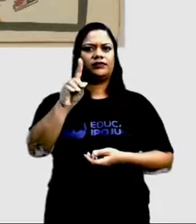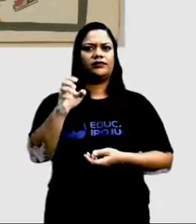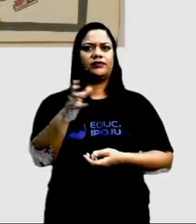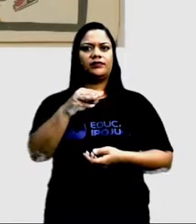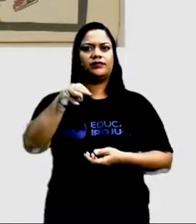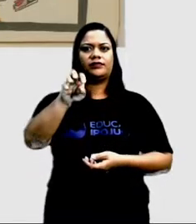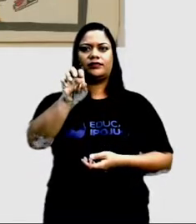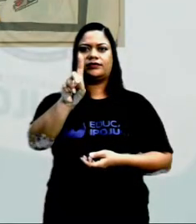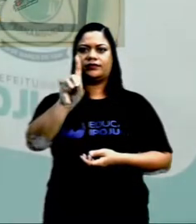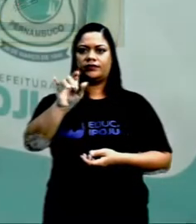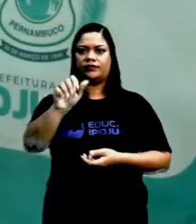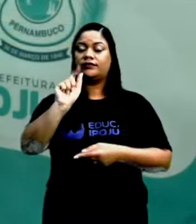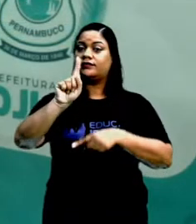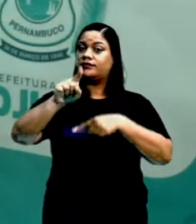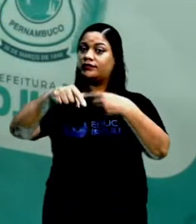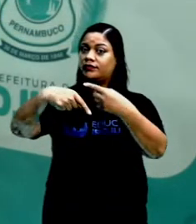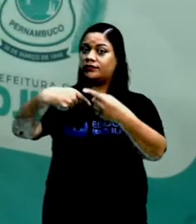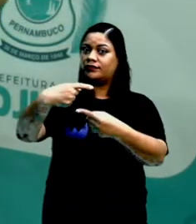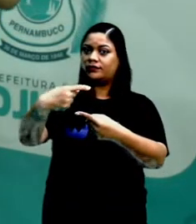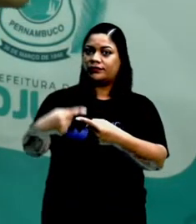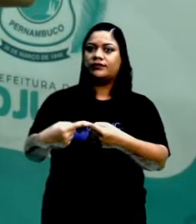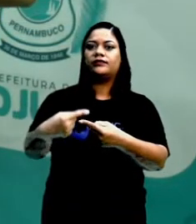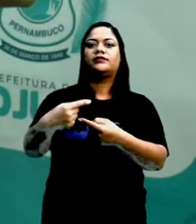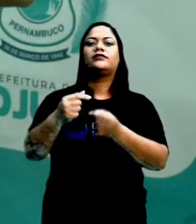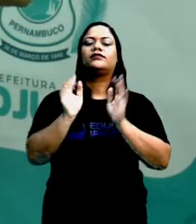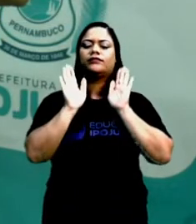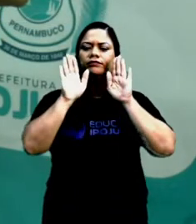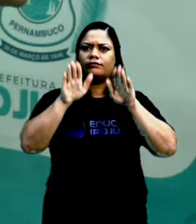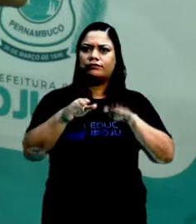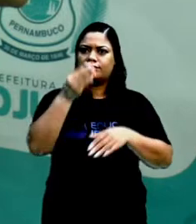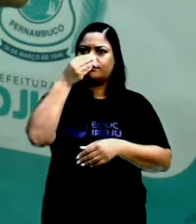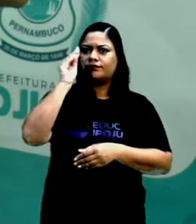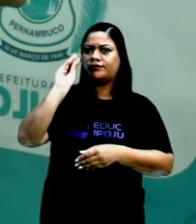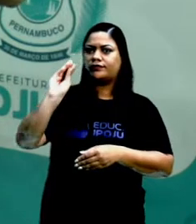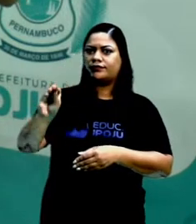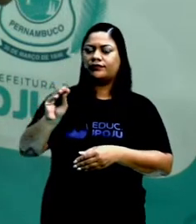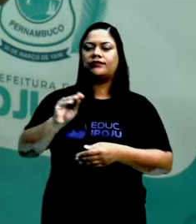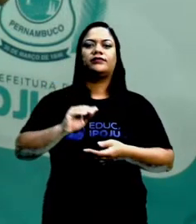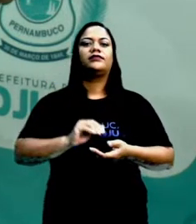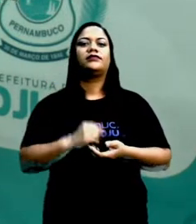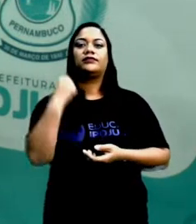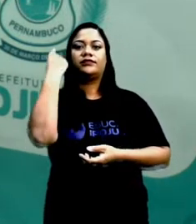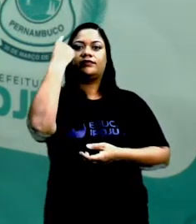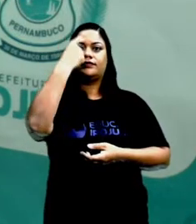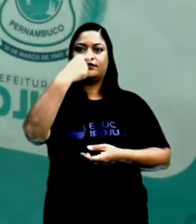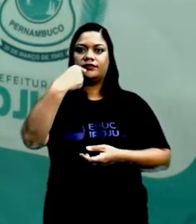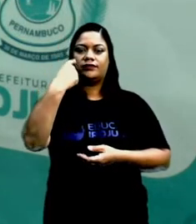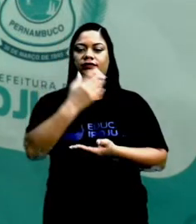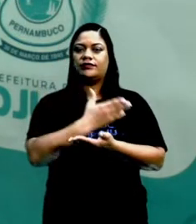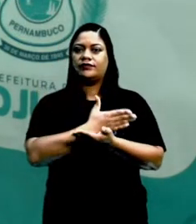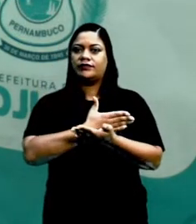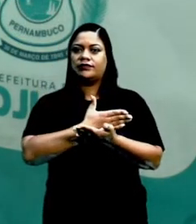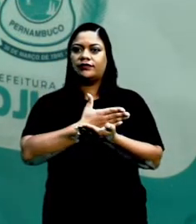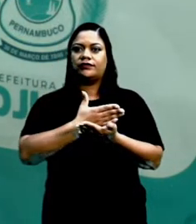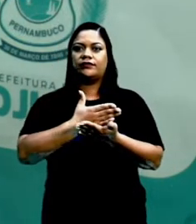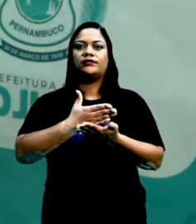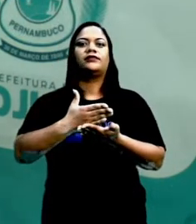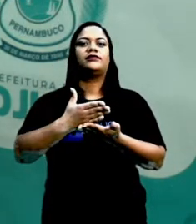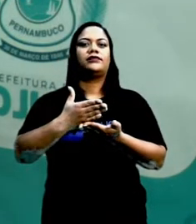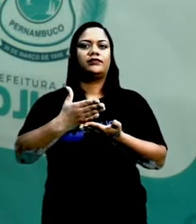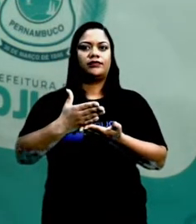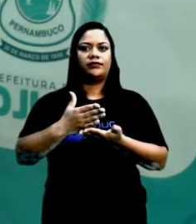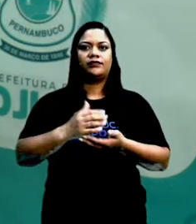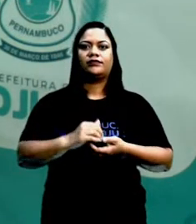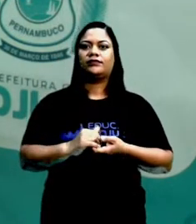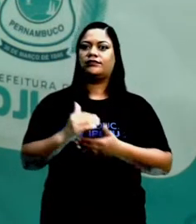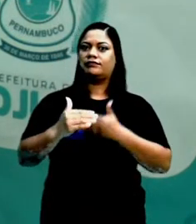importante. Depois da expulsão dos muçulmanos da Península Ibérica, até que os espanhóis vão começar o seu movimento de